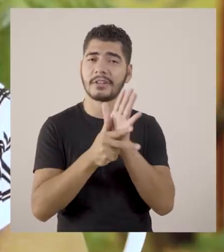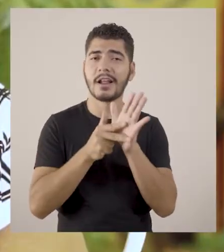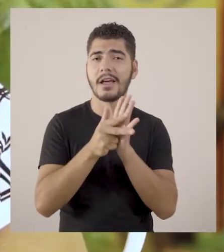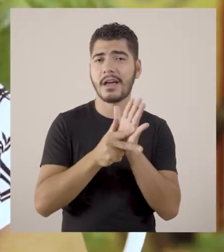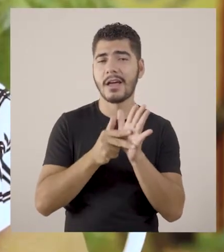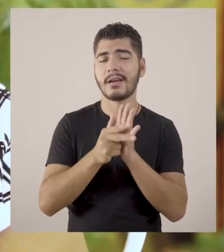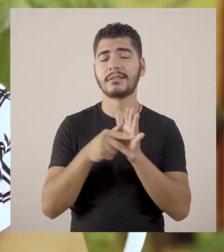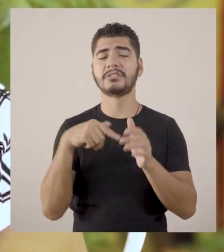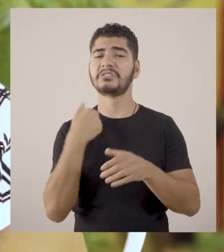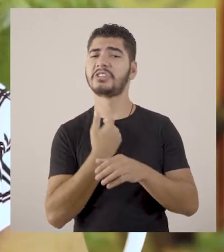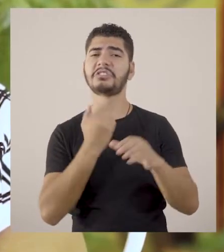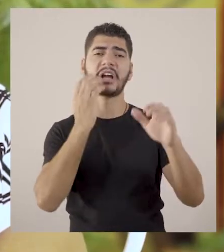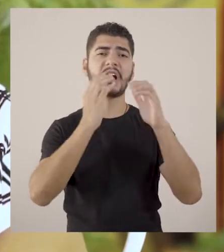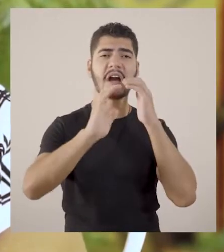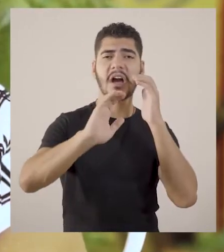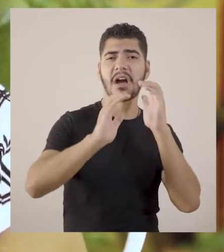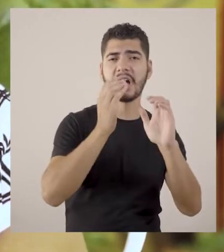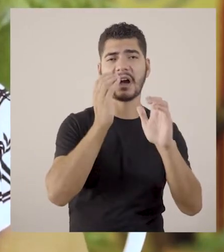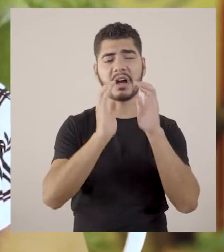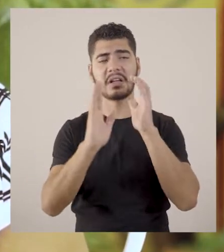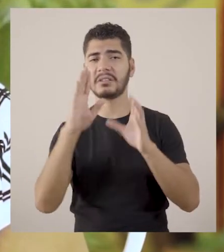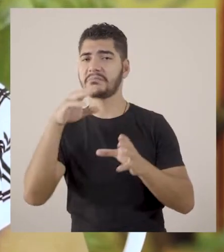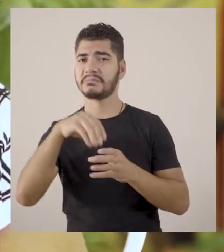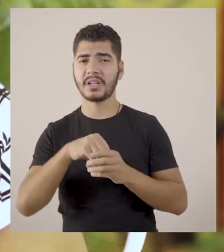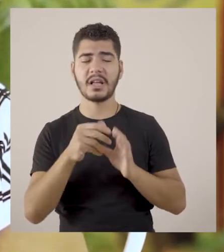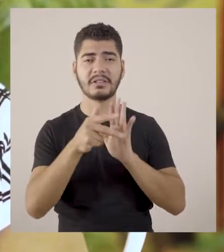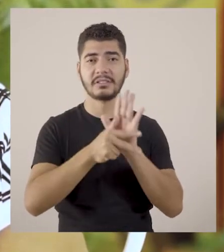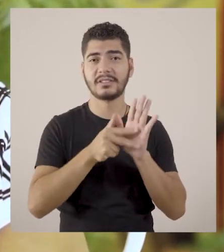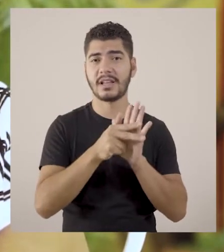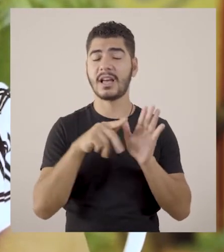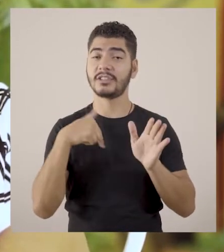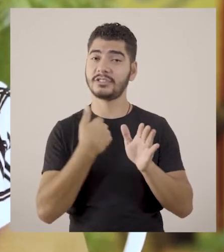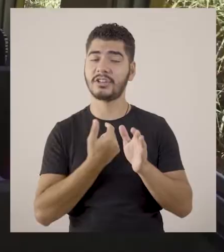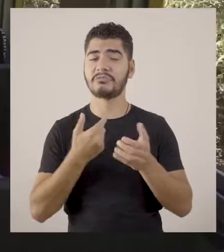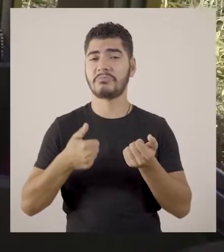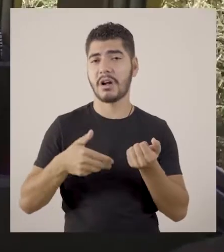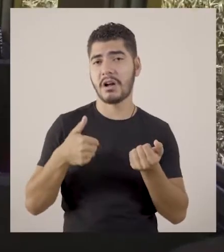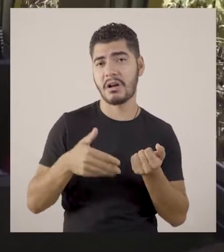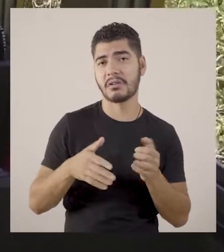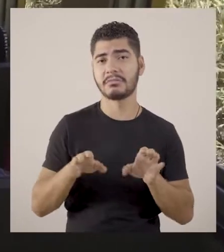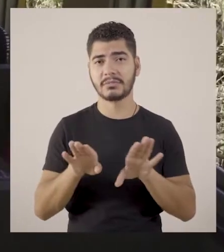trem. E a gente cantando dentro do trem, que a gente tocava viola.